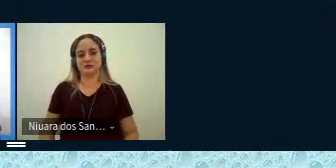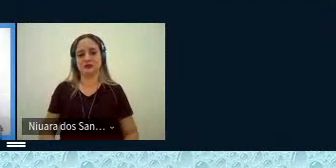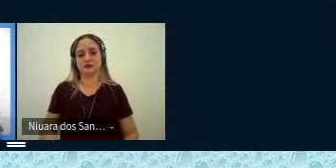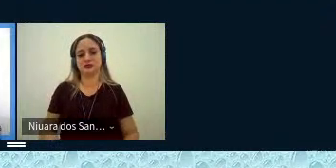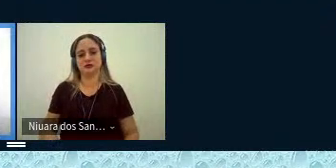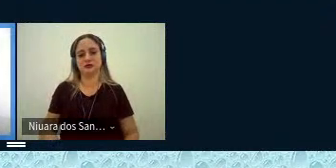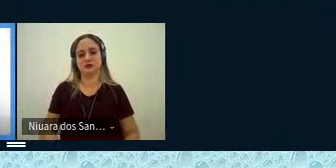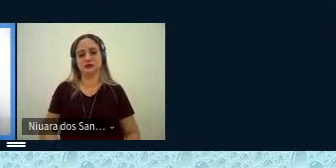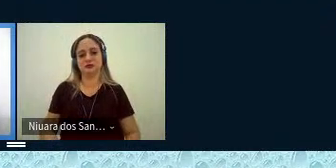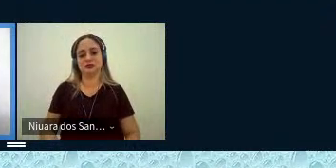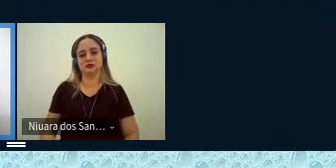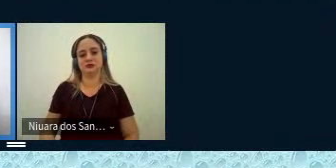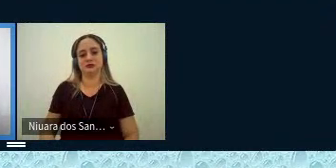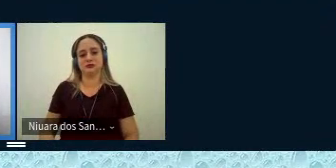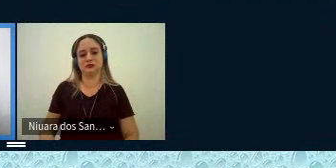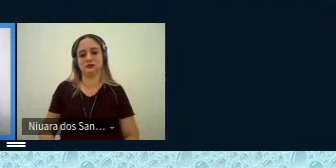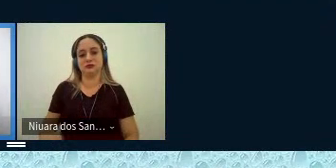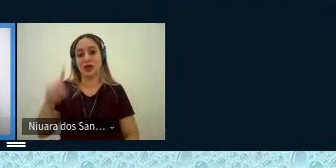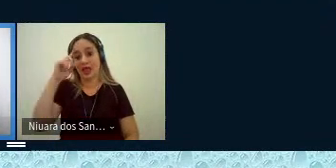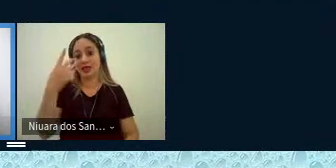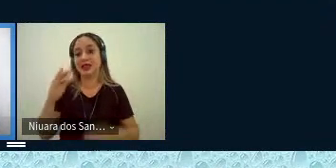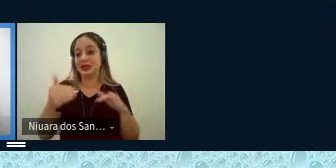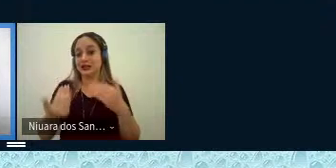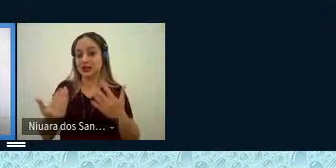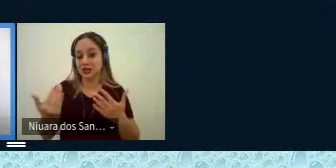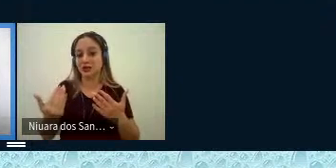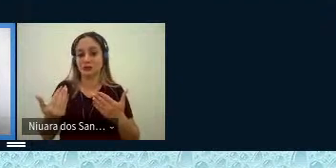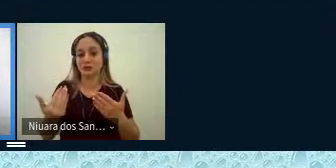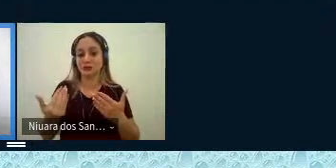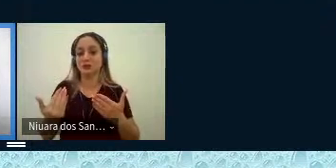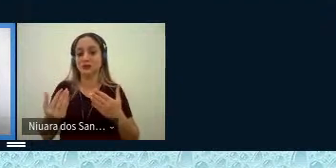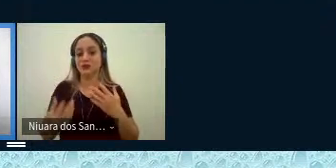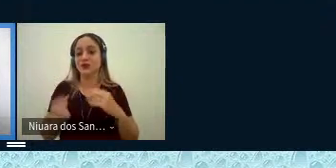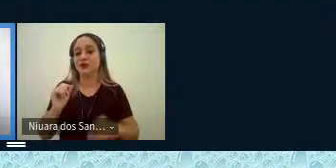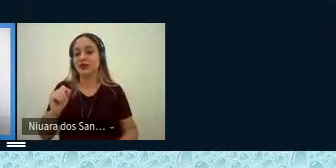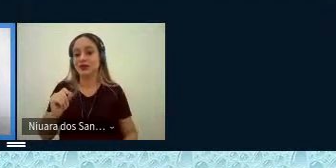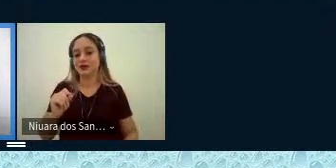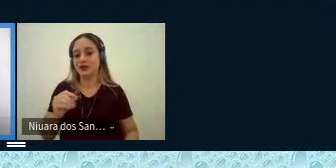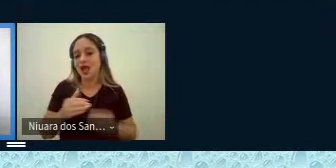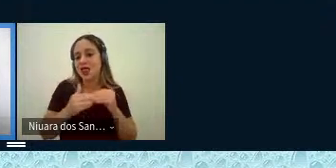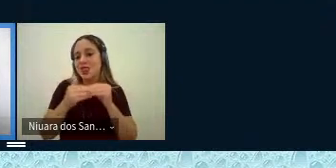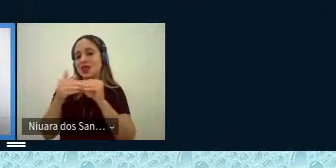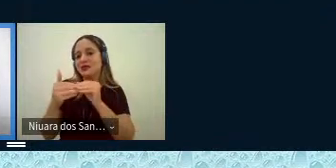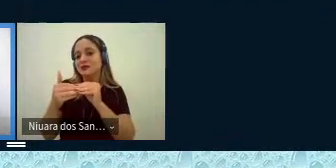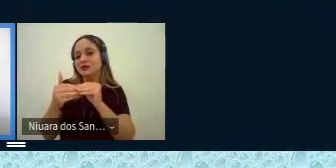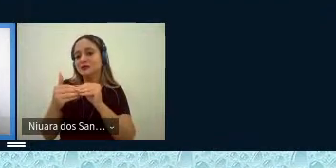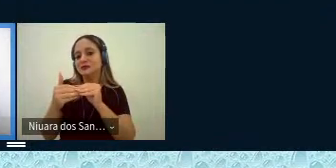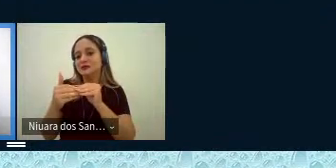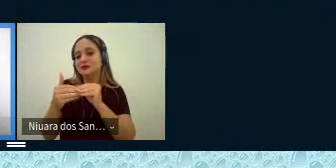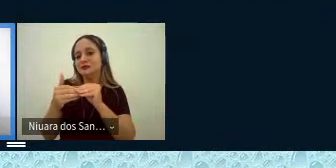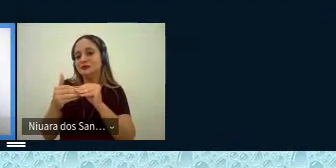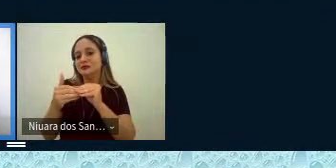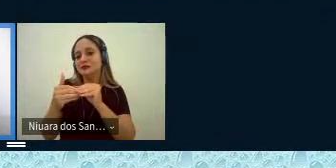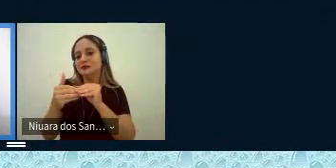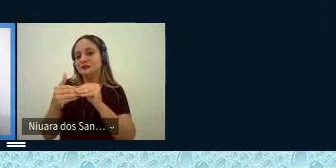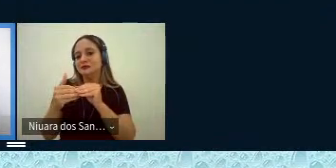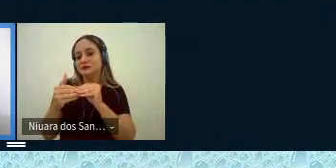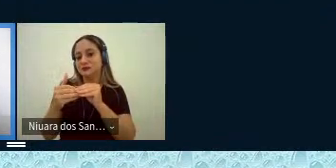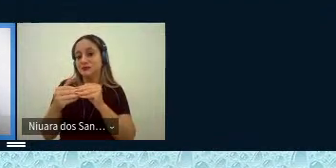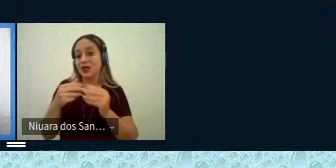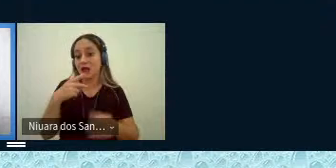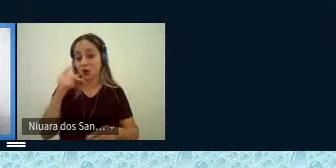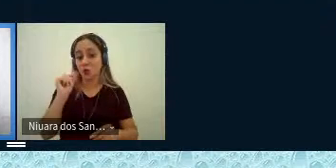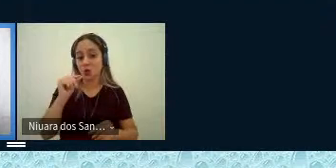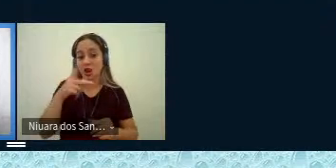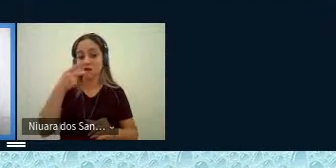E a ideia, então, seria essa, não é? Transportar esse dialeto falado